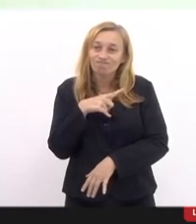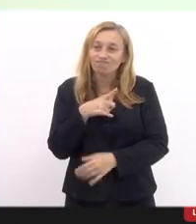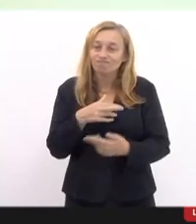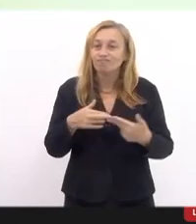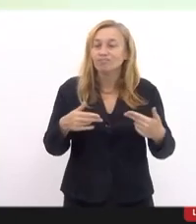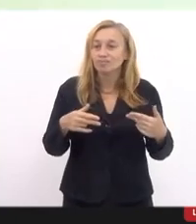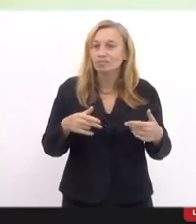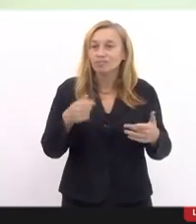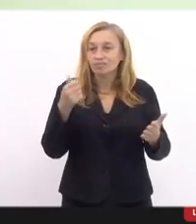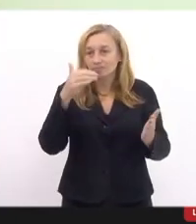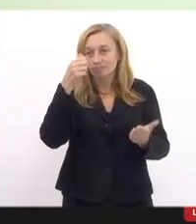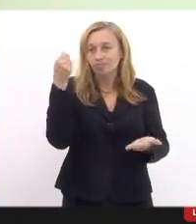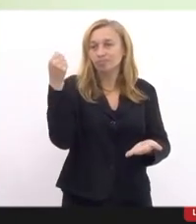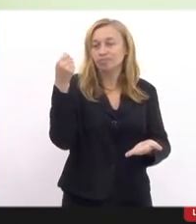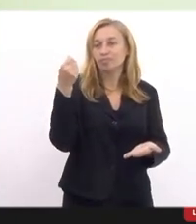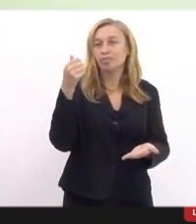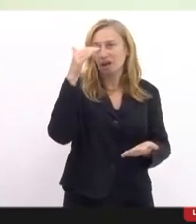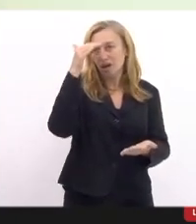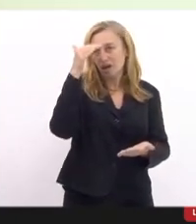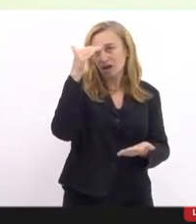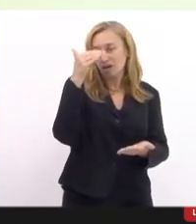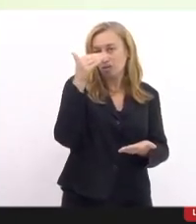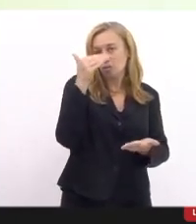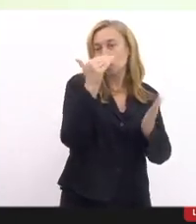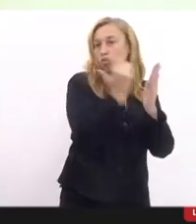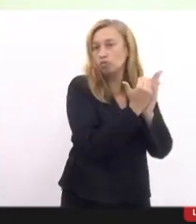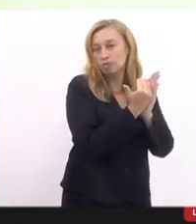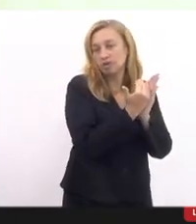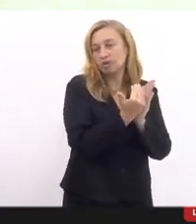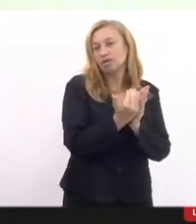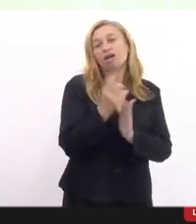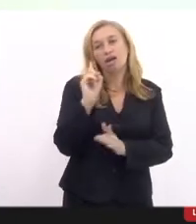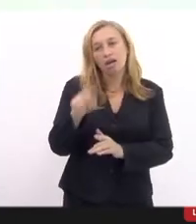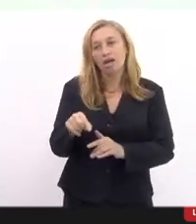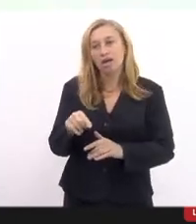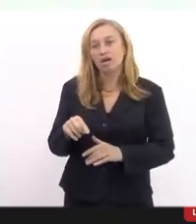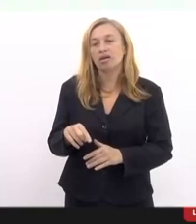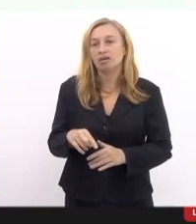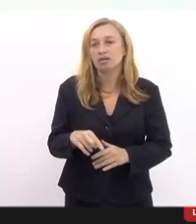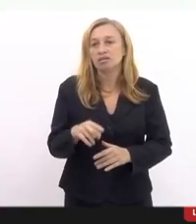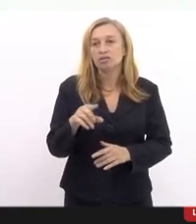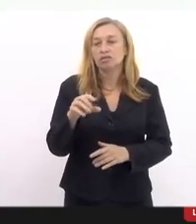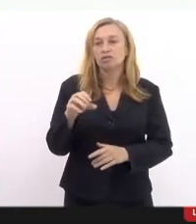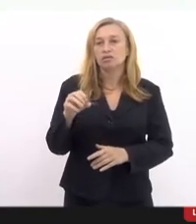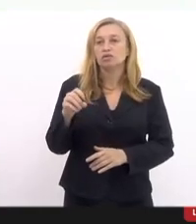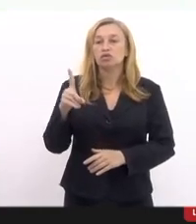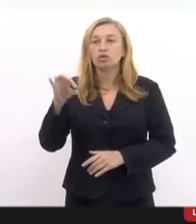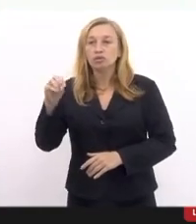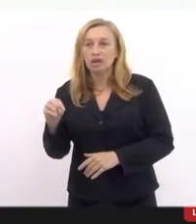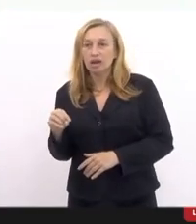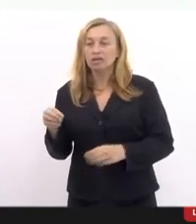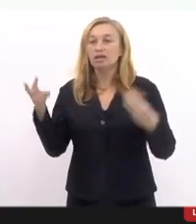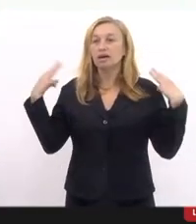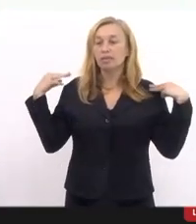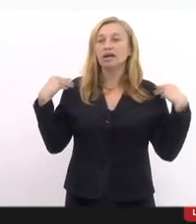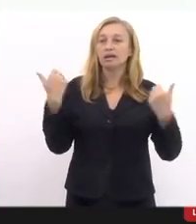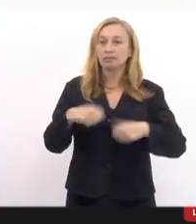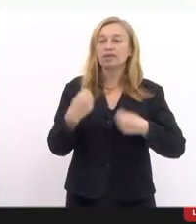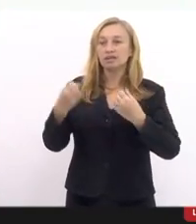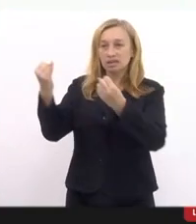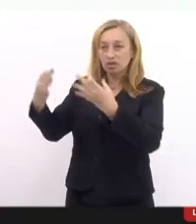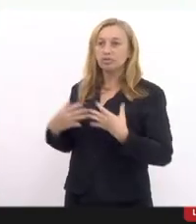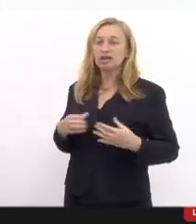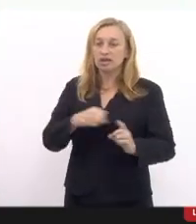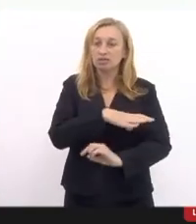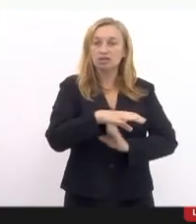É um soldado, alguém vinculado à marinha, cometeu essa atrocidade e a marinha deve explicações à sociedade